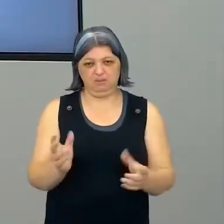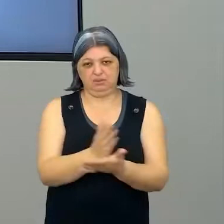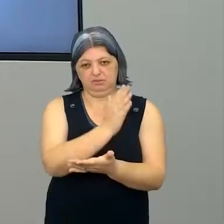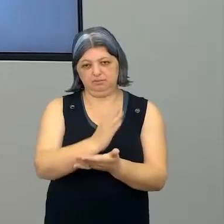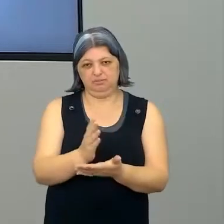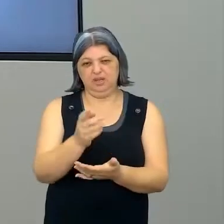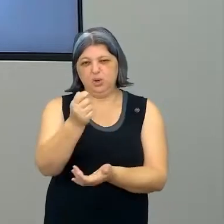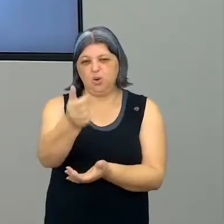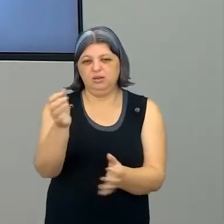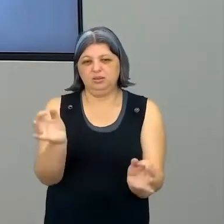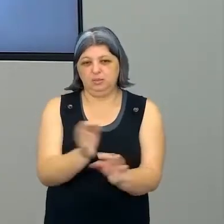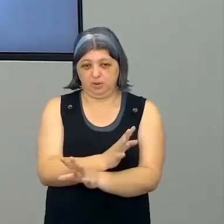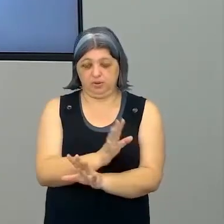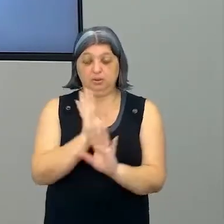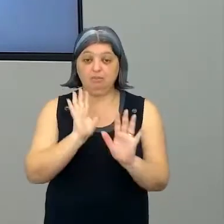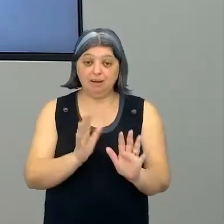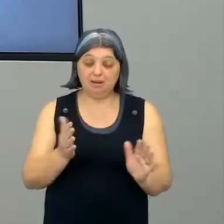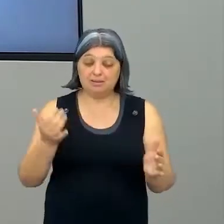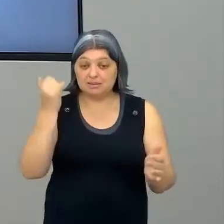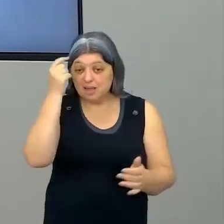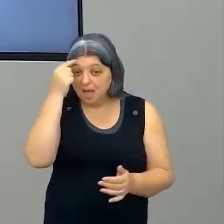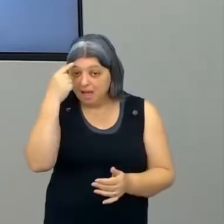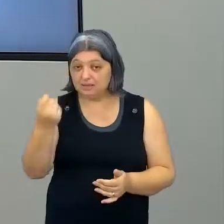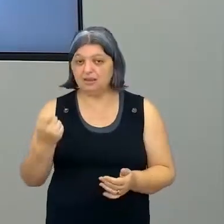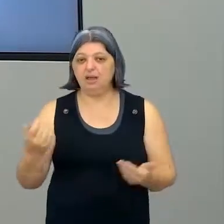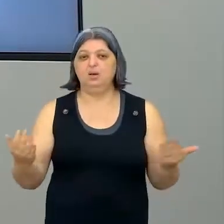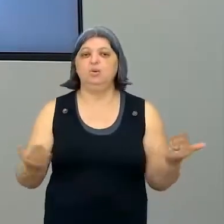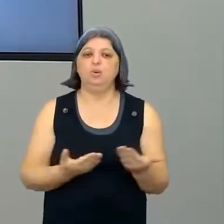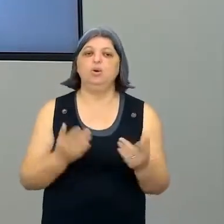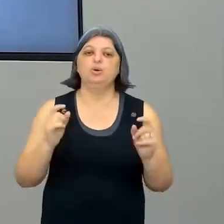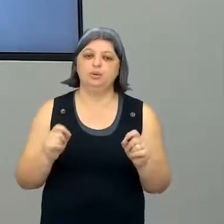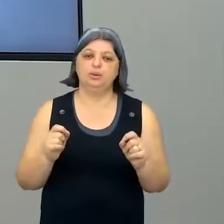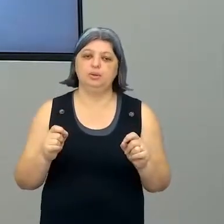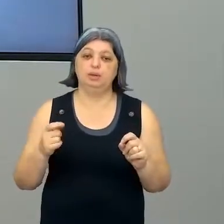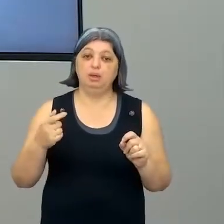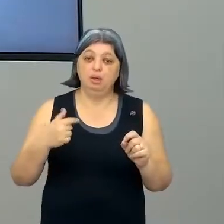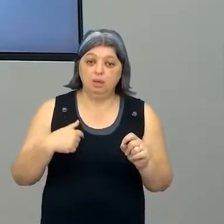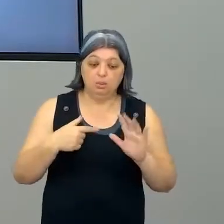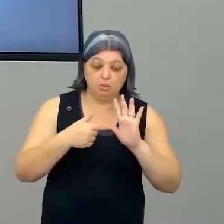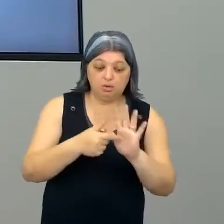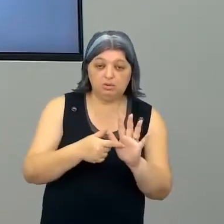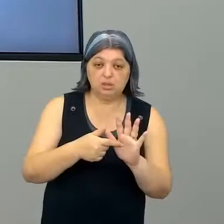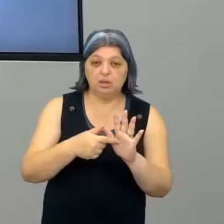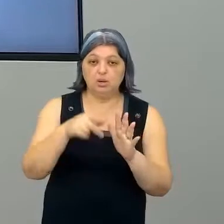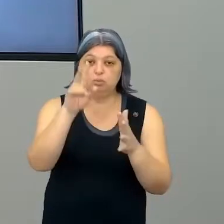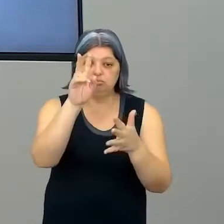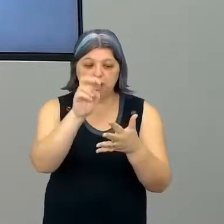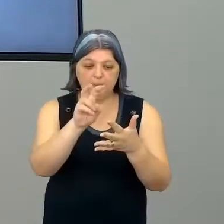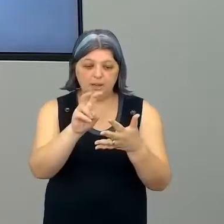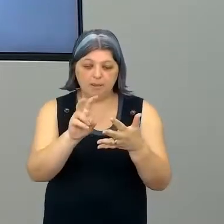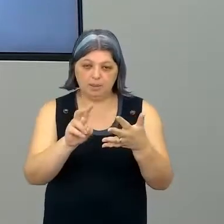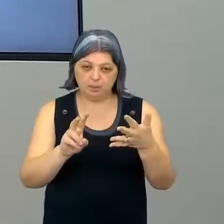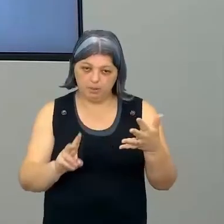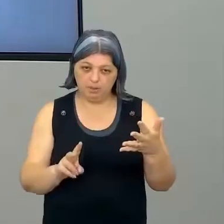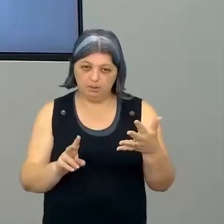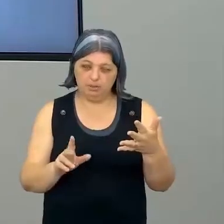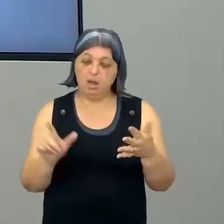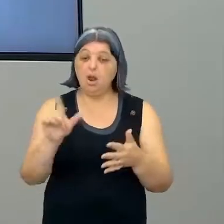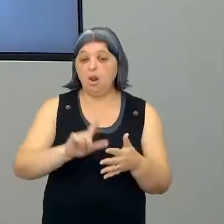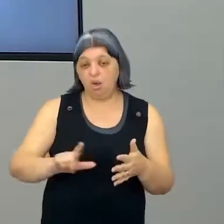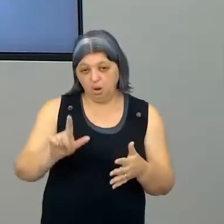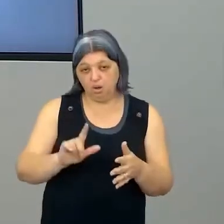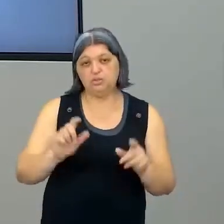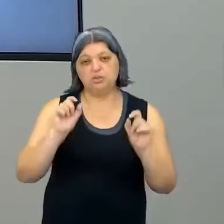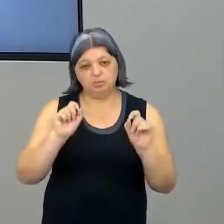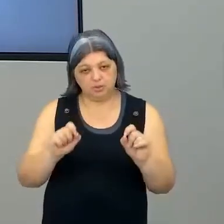-prontos. Só que a ideia agora é que, não que eu te dê um tema, óbvio, né? Não significa que a gente não possa